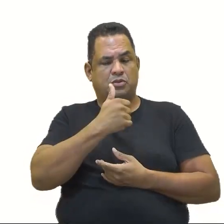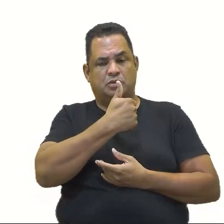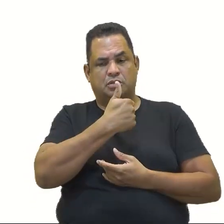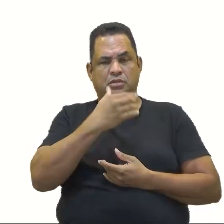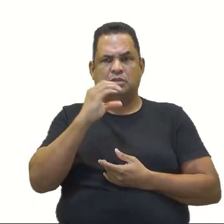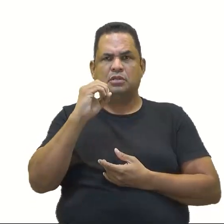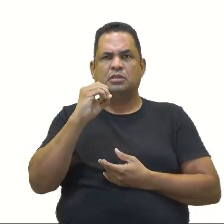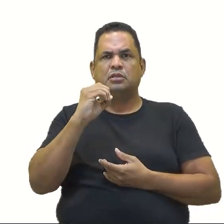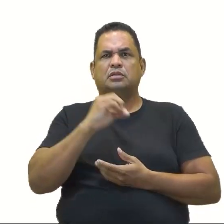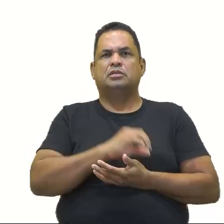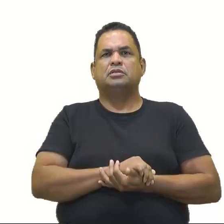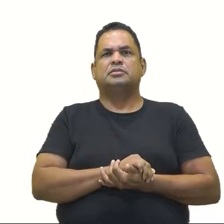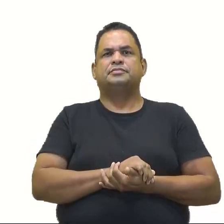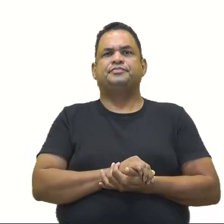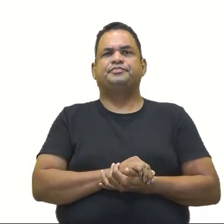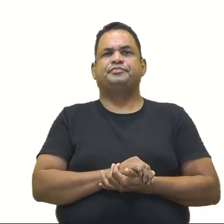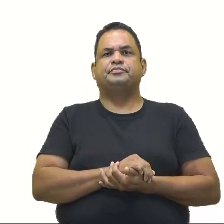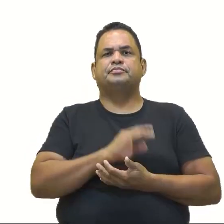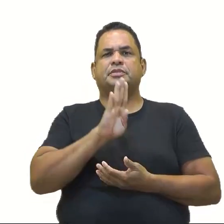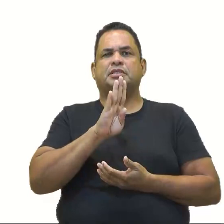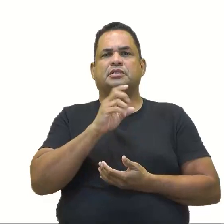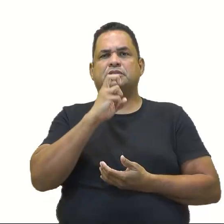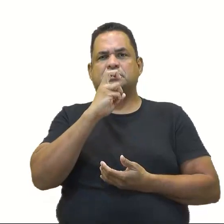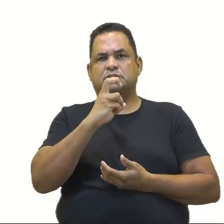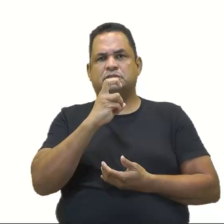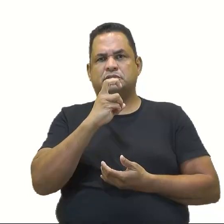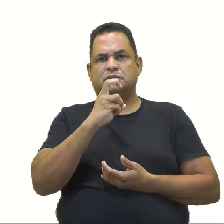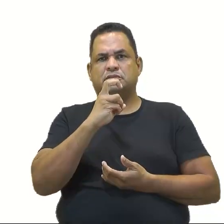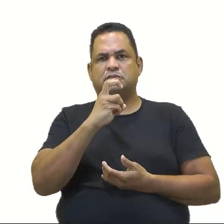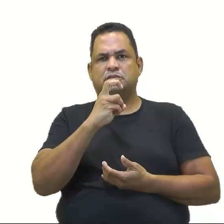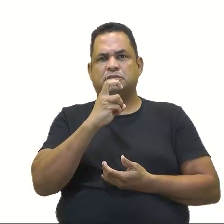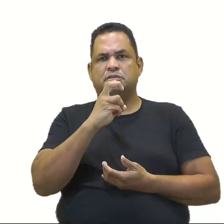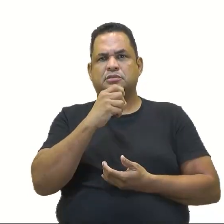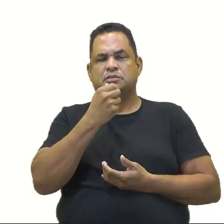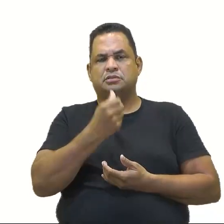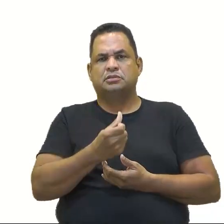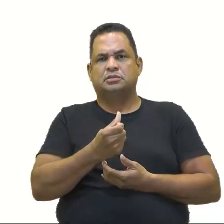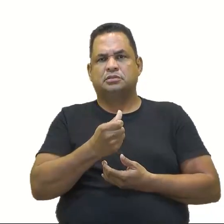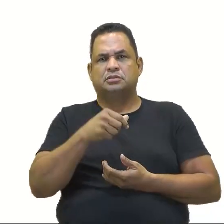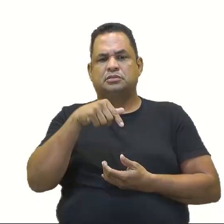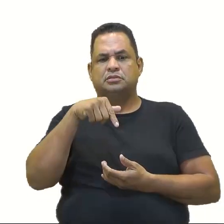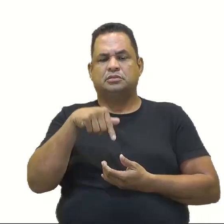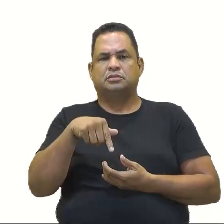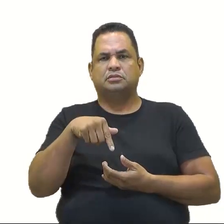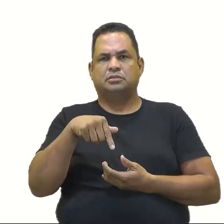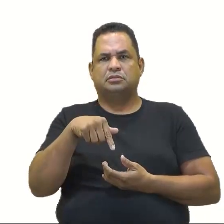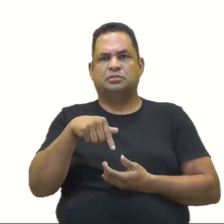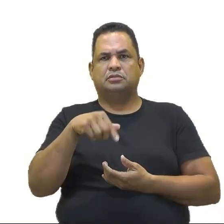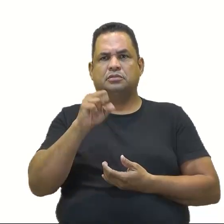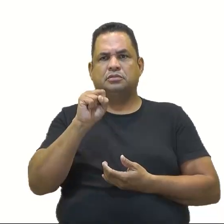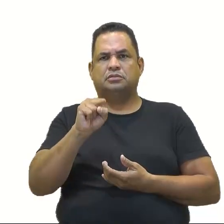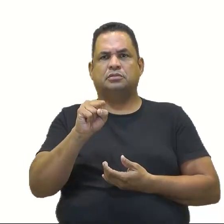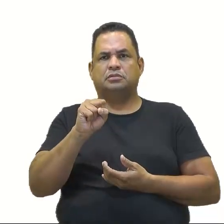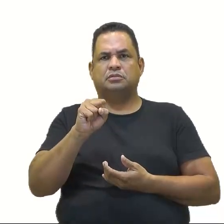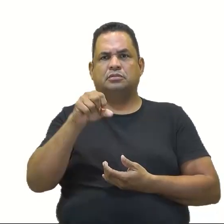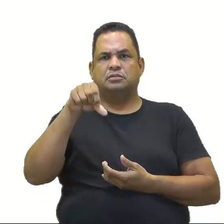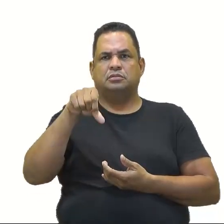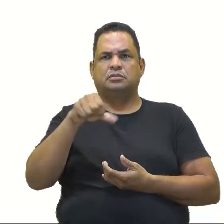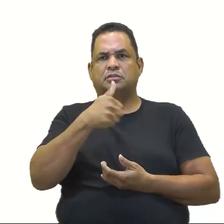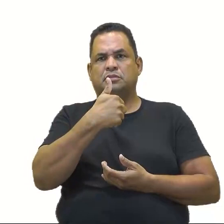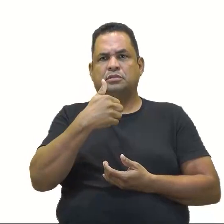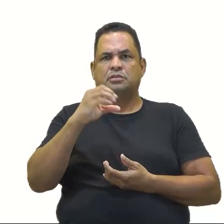B? Quem é o B? 5. O 5 é incluso, né? 6, 7, 8, 9,